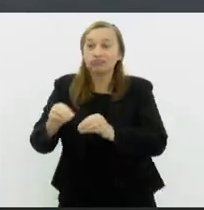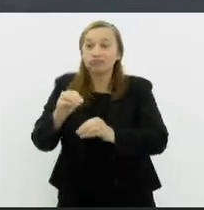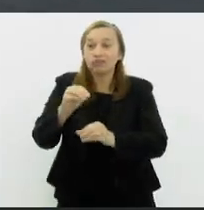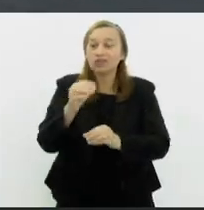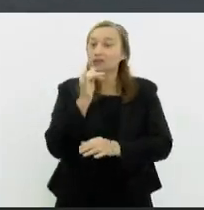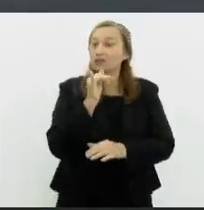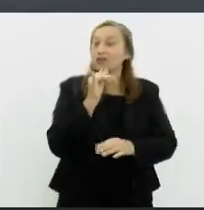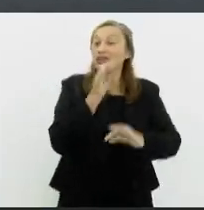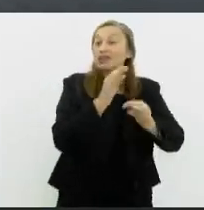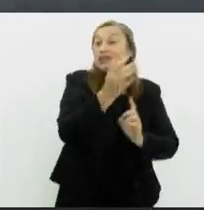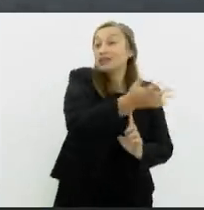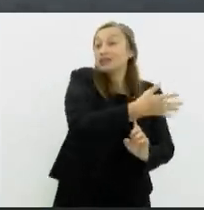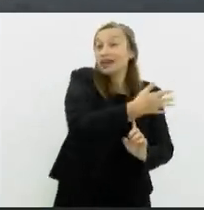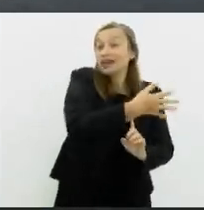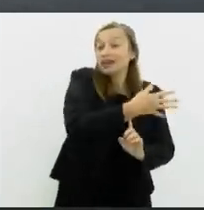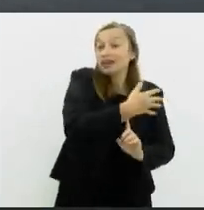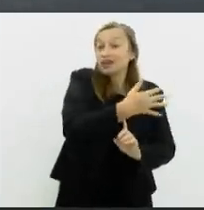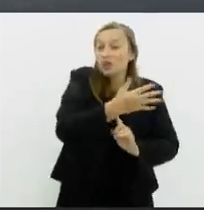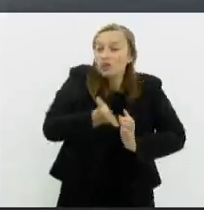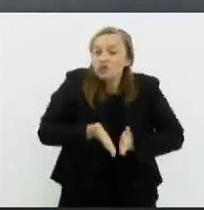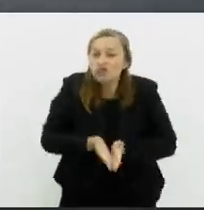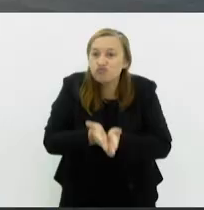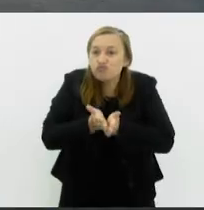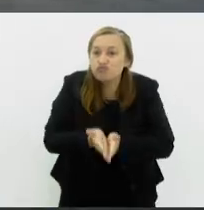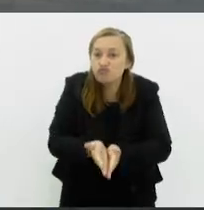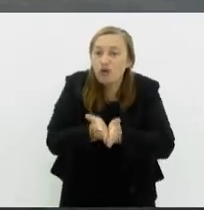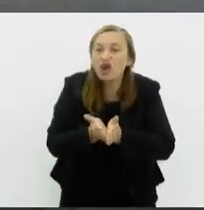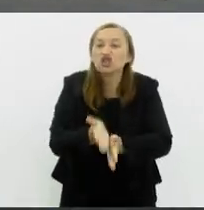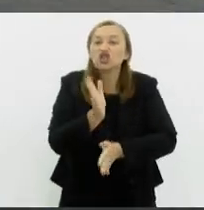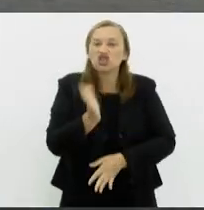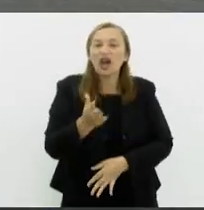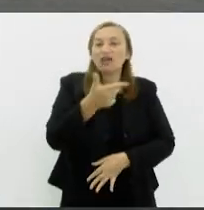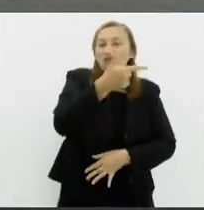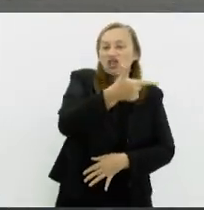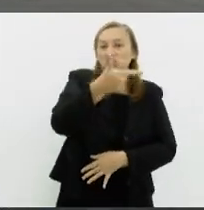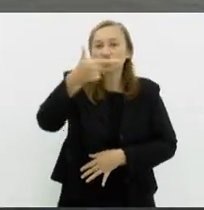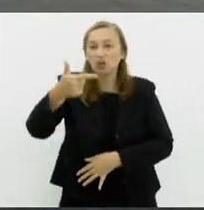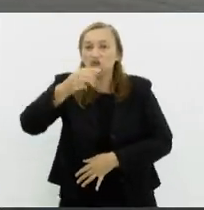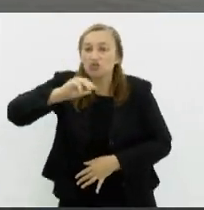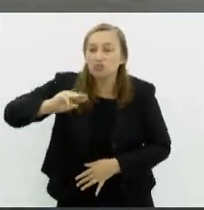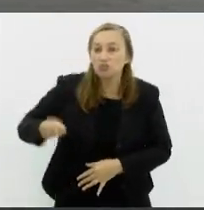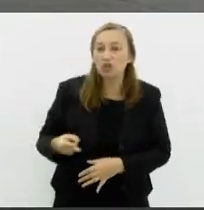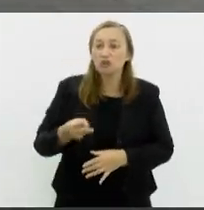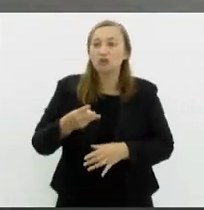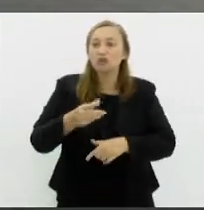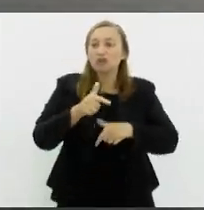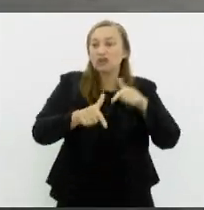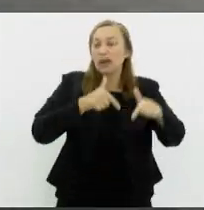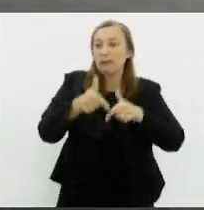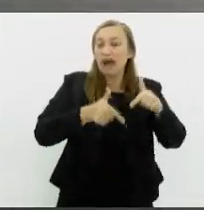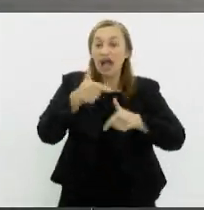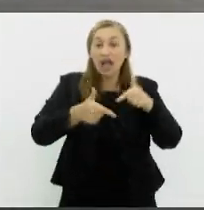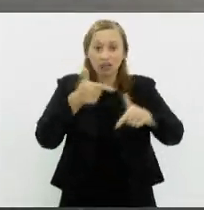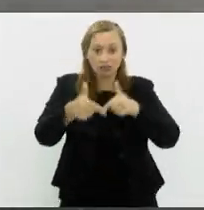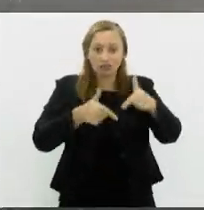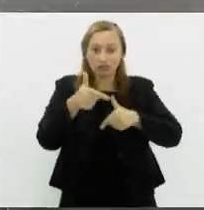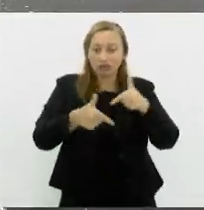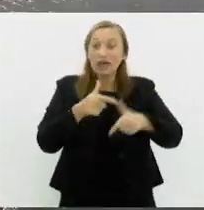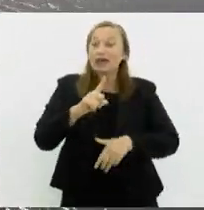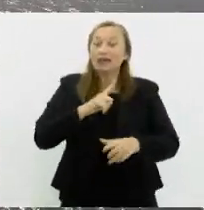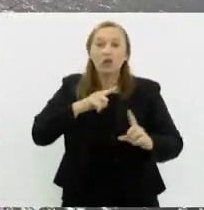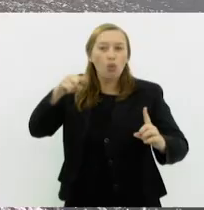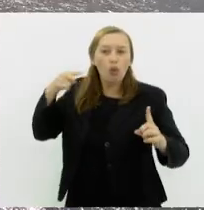Programa de Desenvolvimento de Submarinos já gerou 22 mil empregos diretos e quase 40 mil indiretos e tem como objetivo